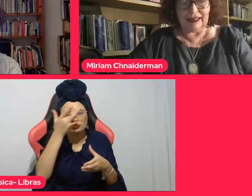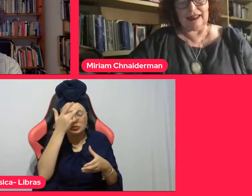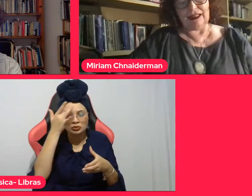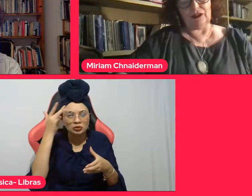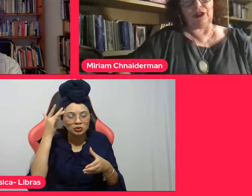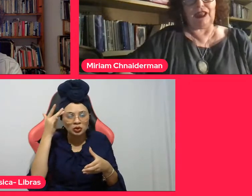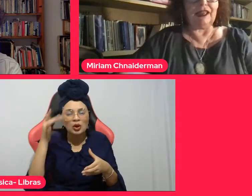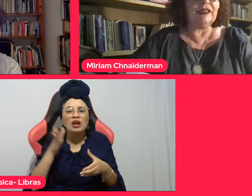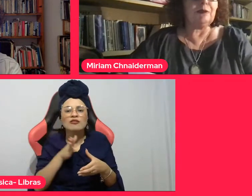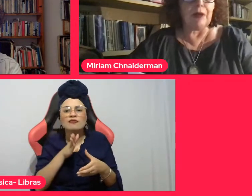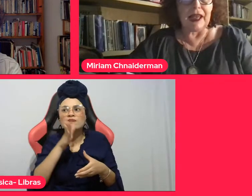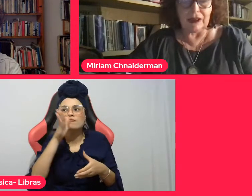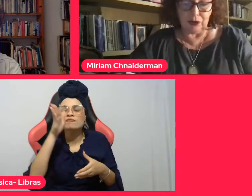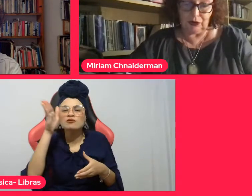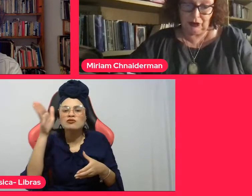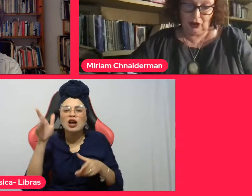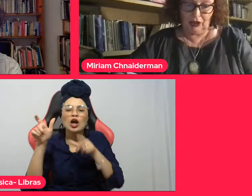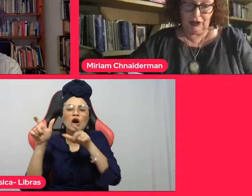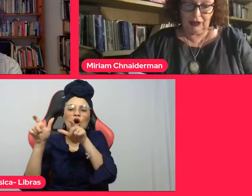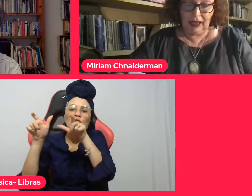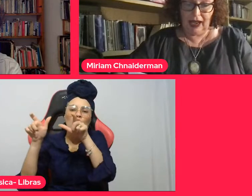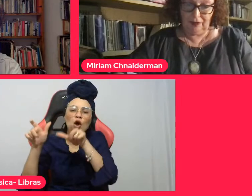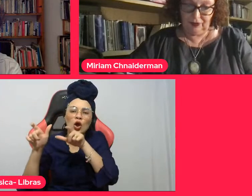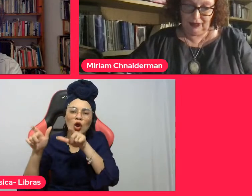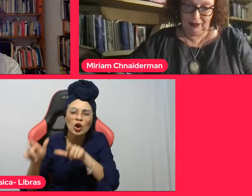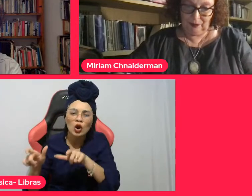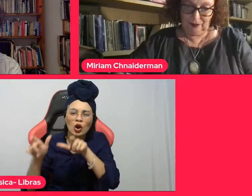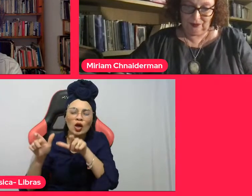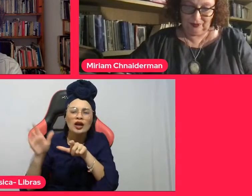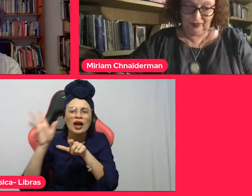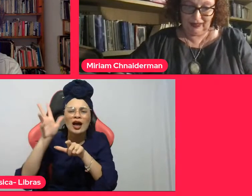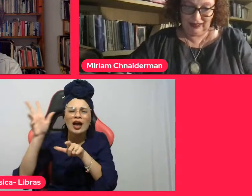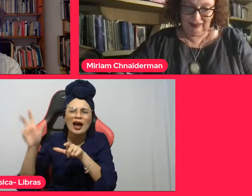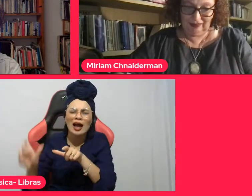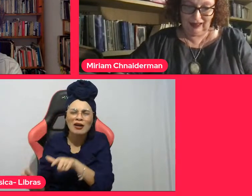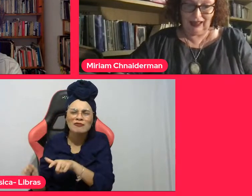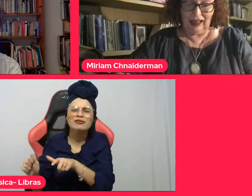desertas do Oriente Médio e Norte da África.